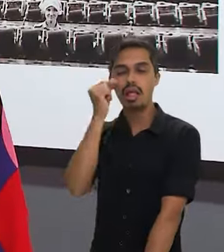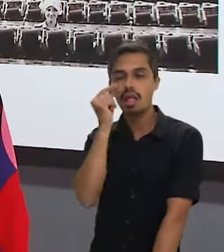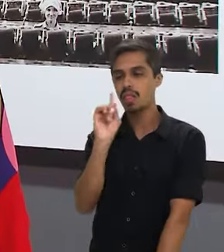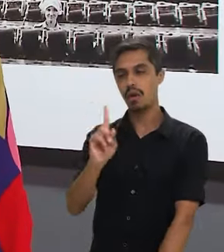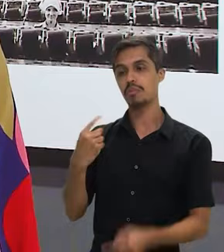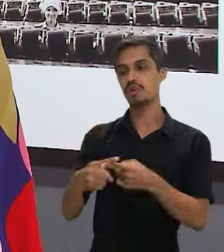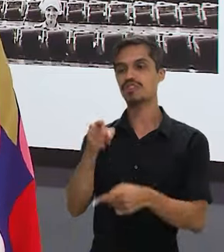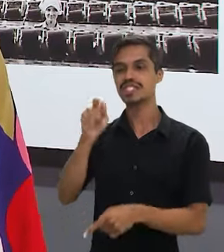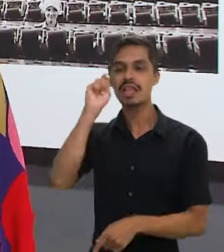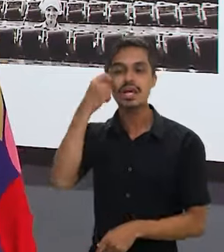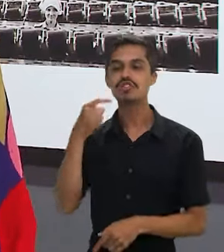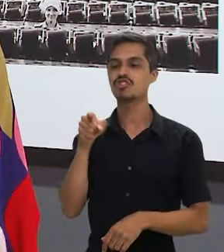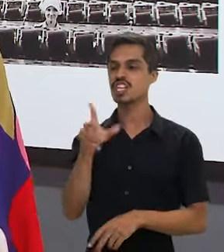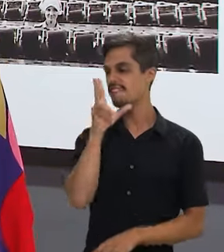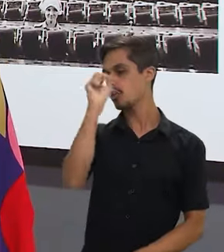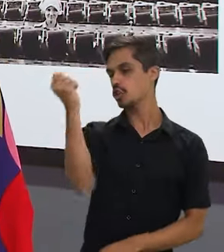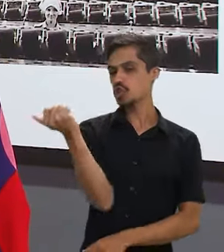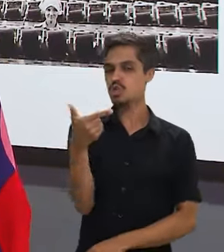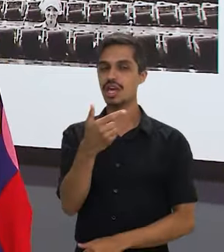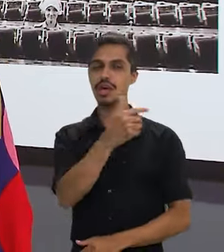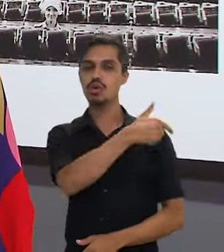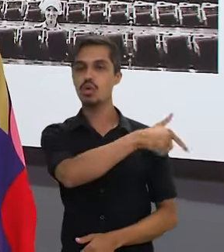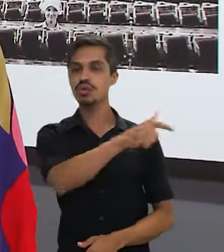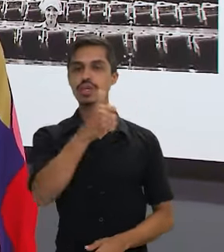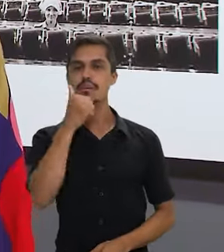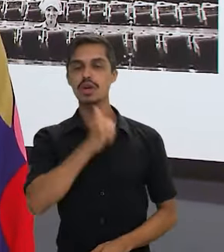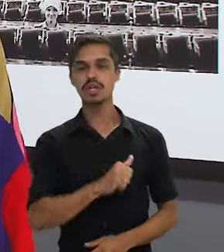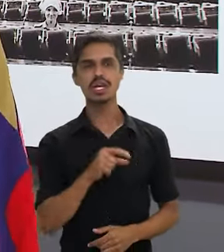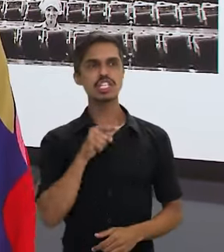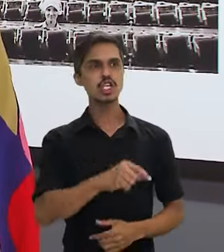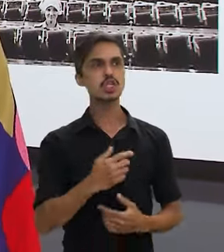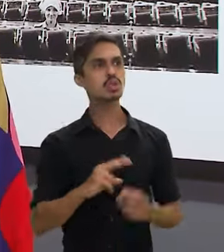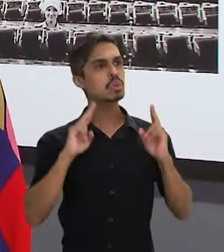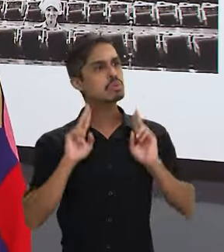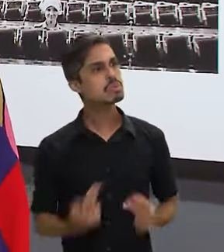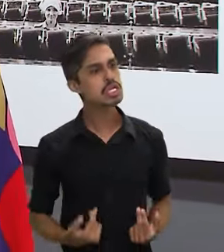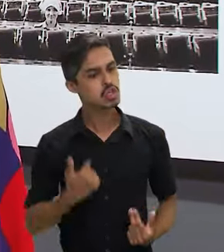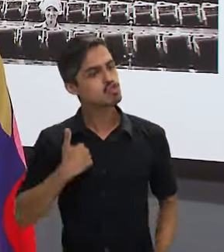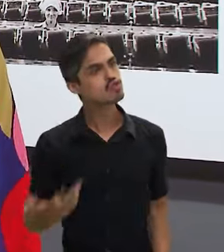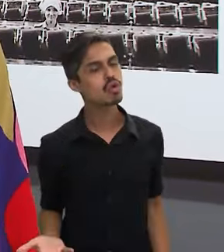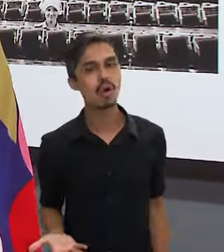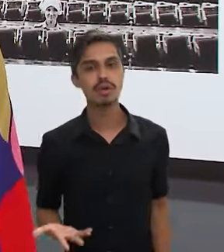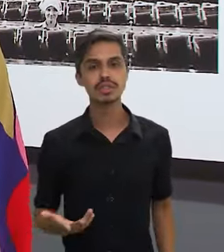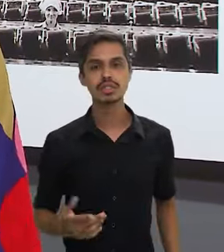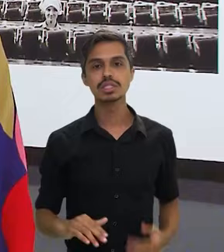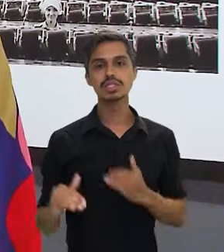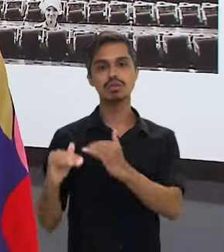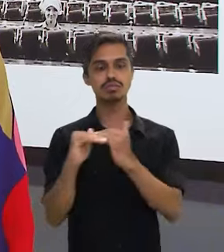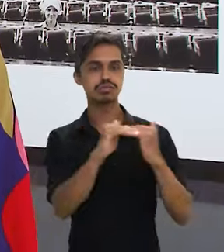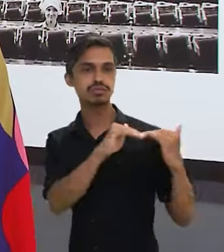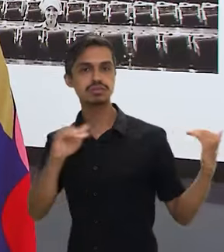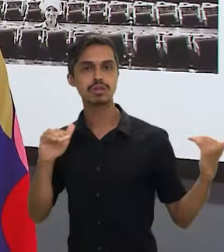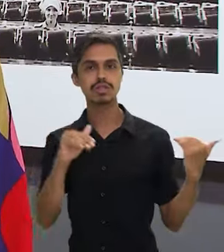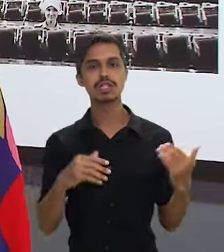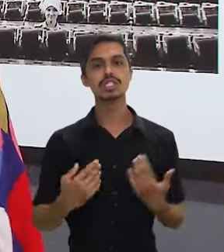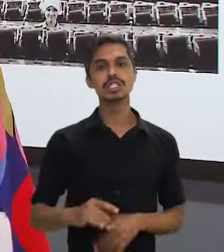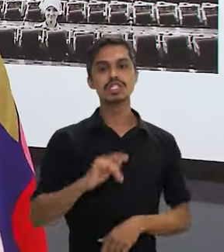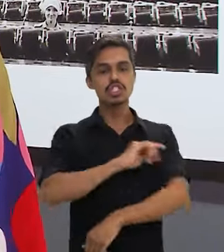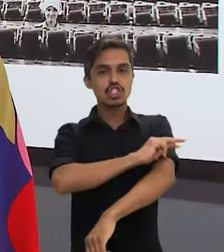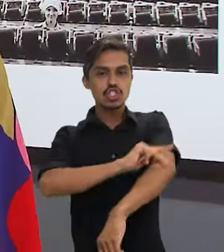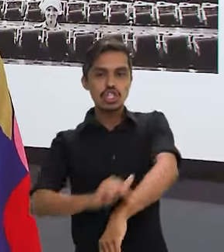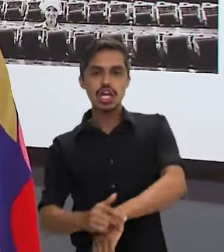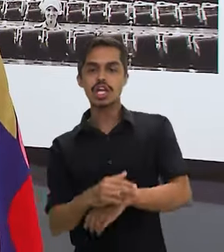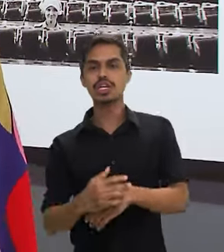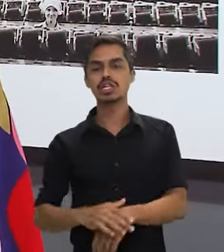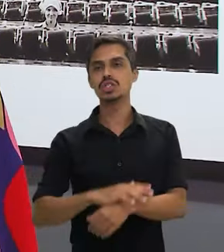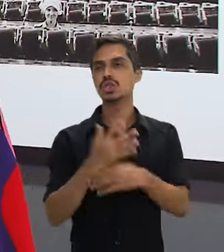anestesia porque você é negra e você é mais forte do que as outras, o quão desumano é isso. Então, transversalizar as pautas, seja com gênero,